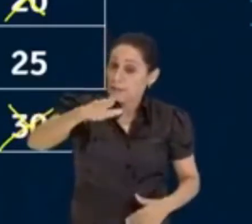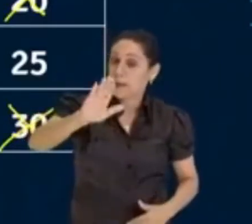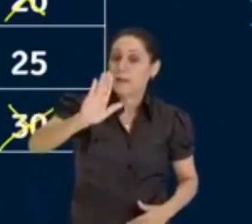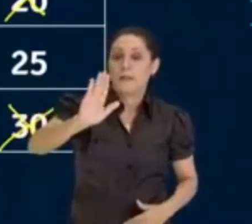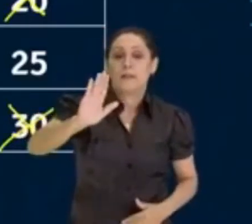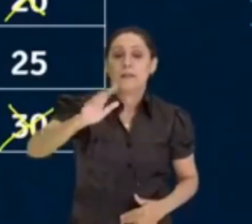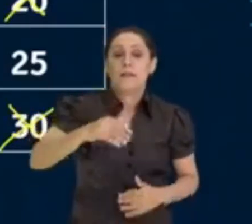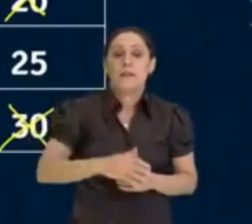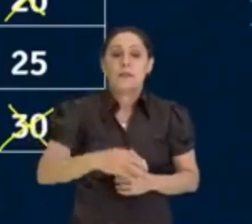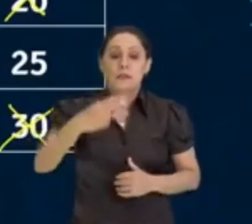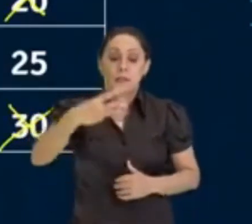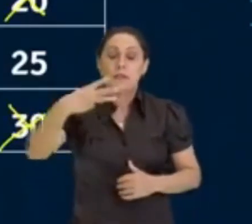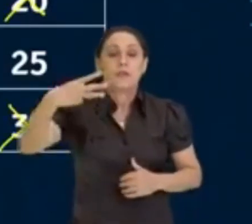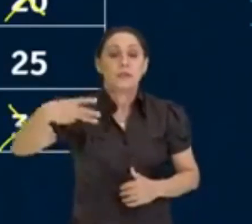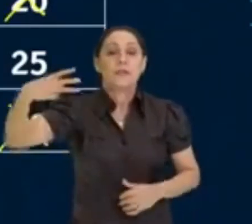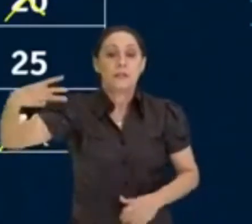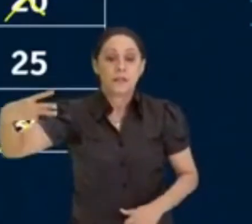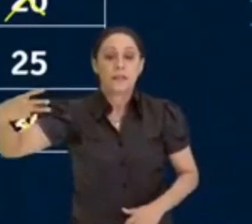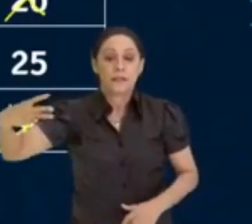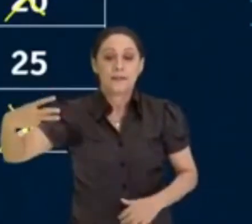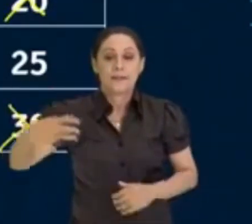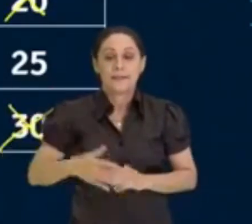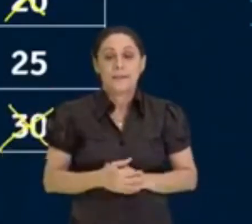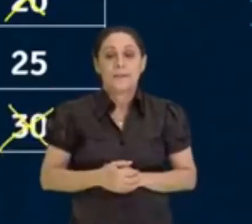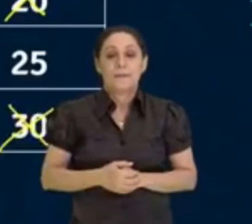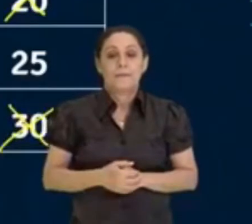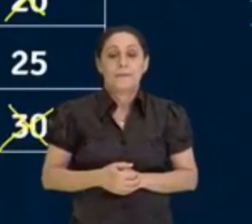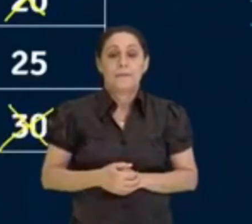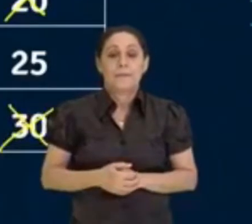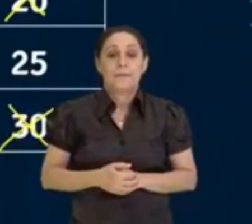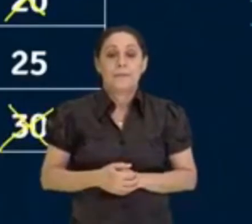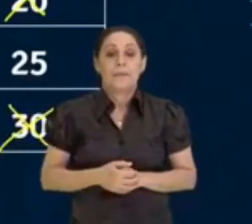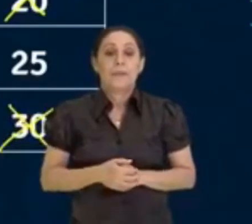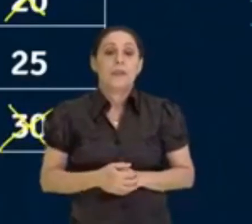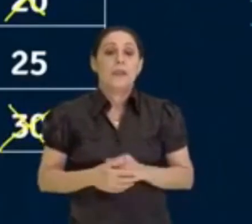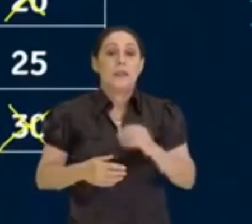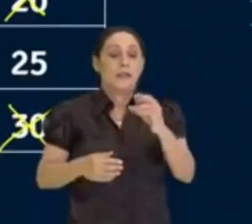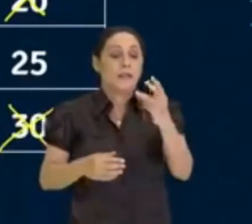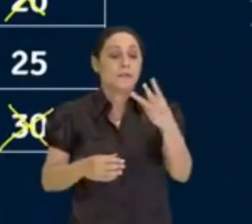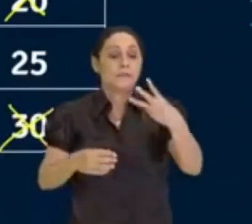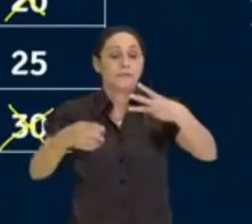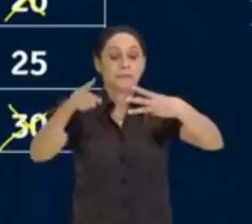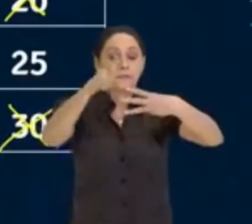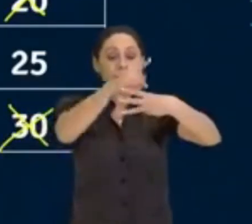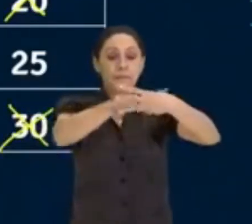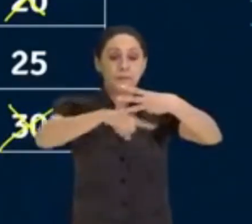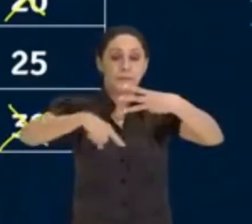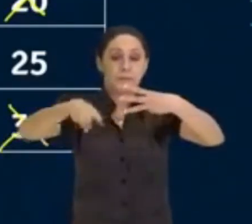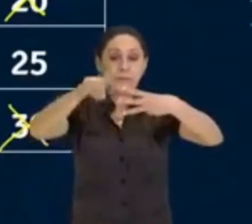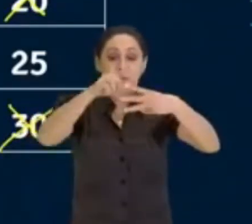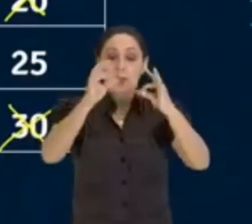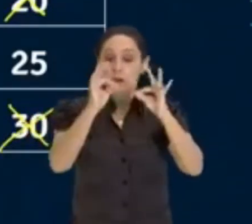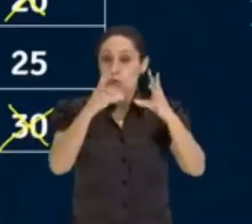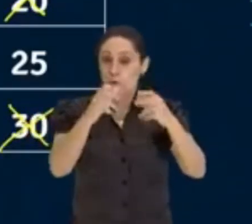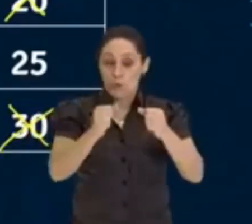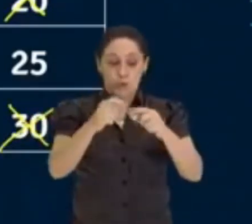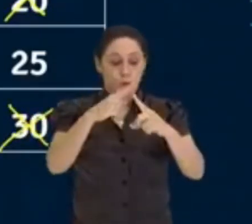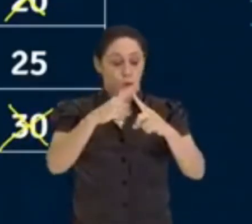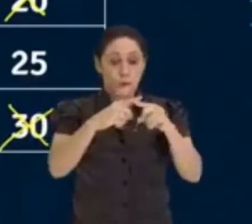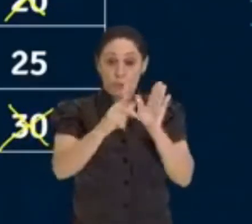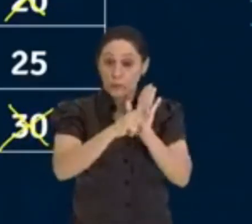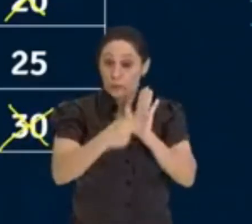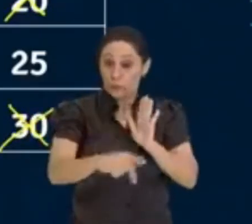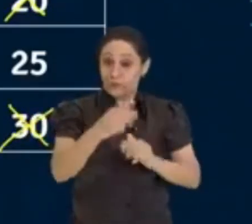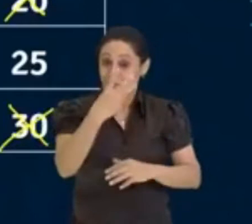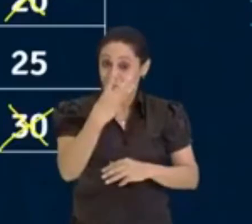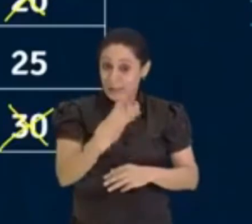De 3 em 3. O que a gente faz? Mas, circula o 3 e todos que forem múltiplos de 3,